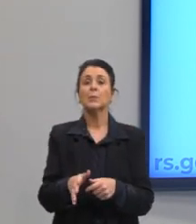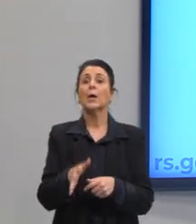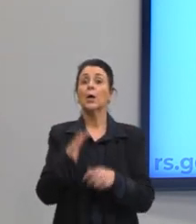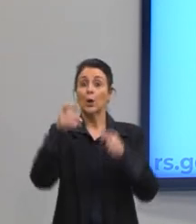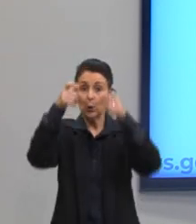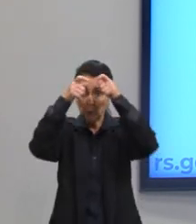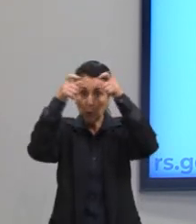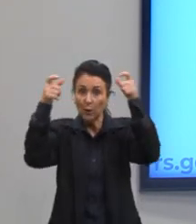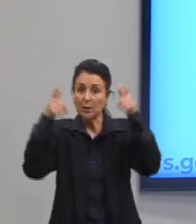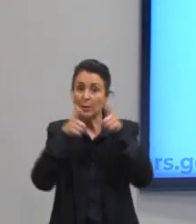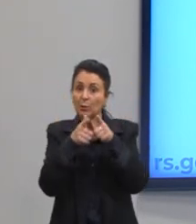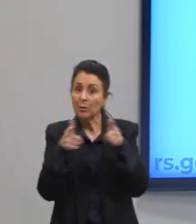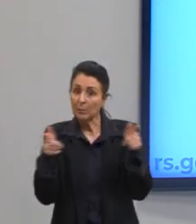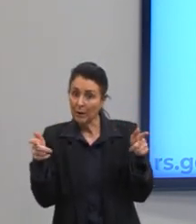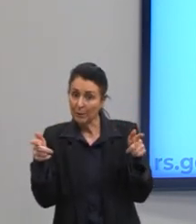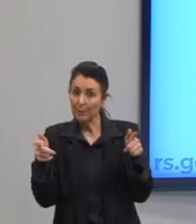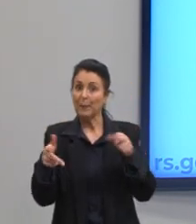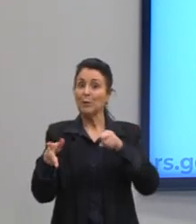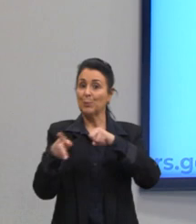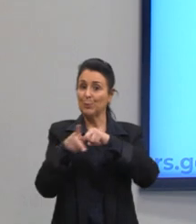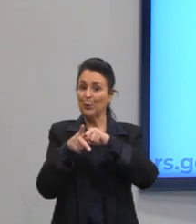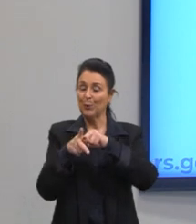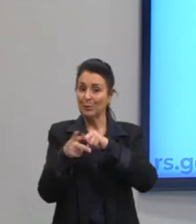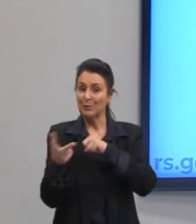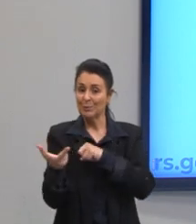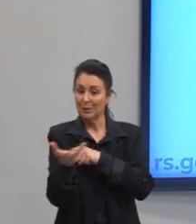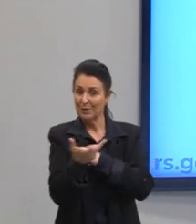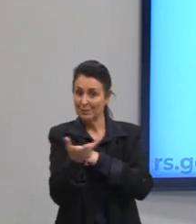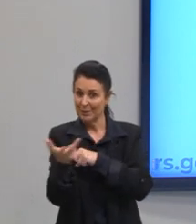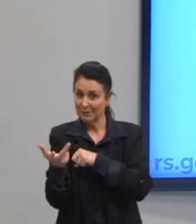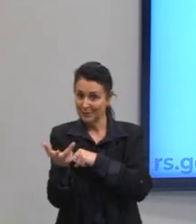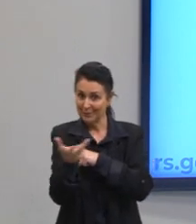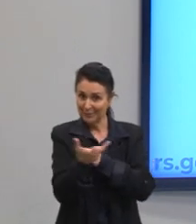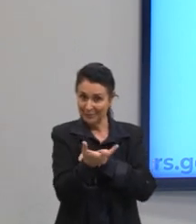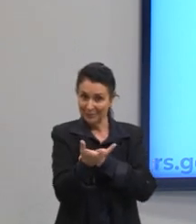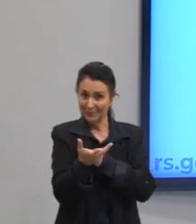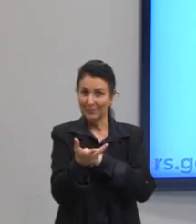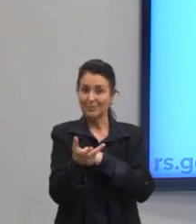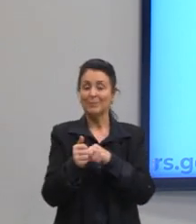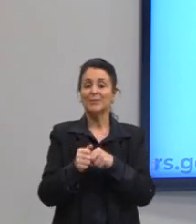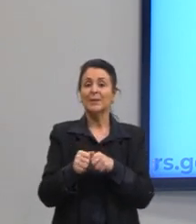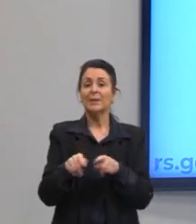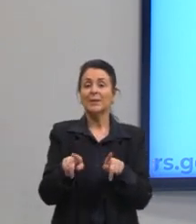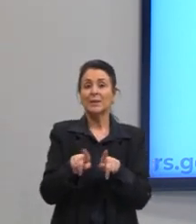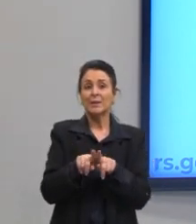sobre pronomes pessoais, os pronombres personales, pronombres surretos.